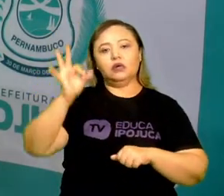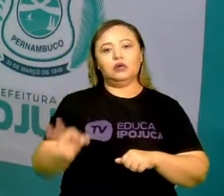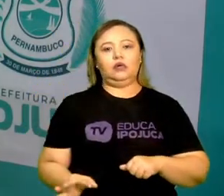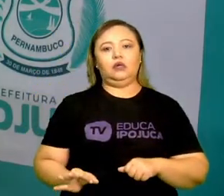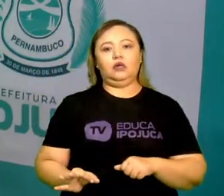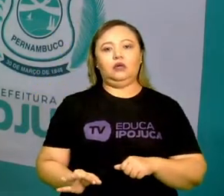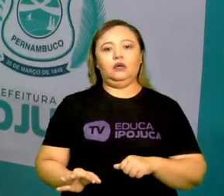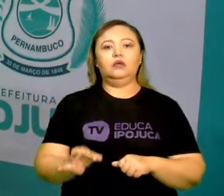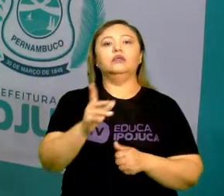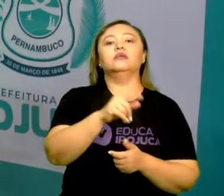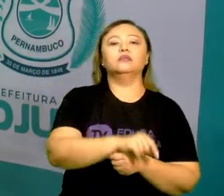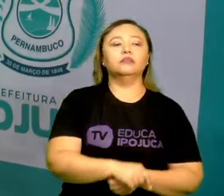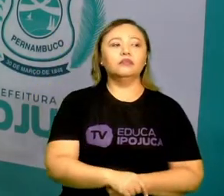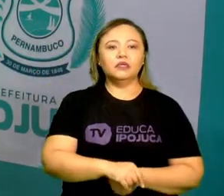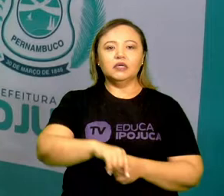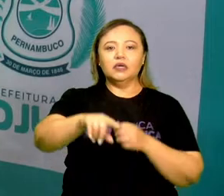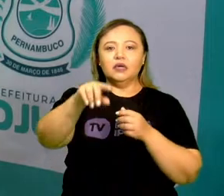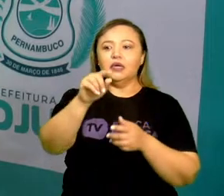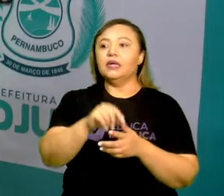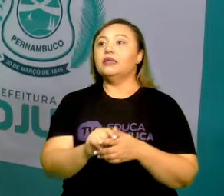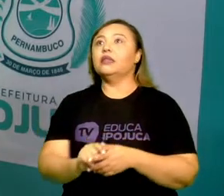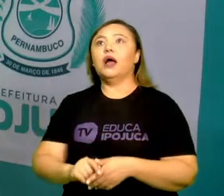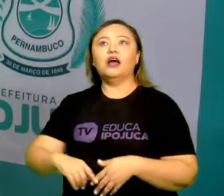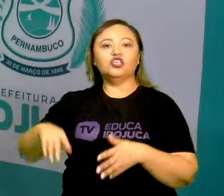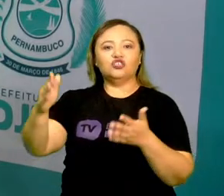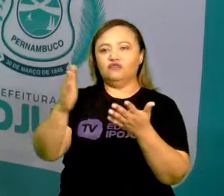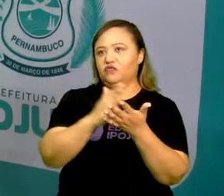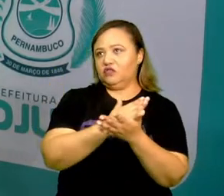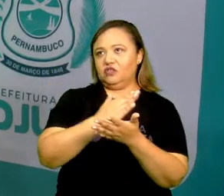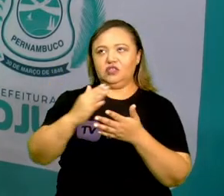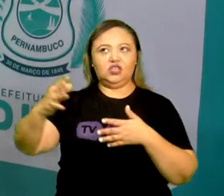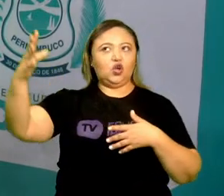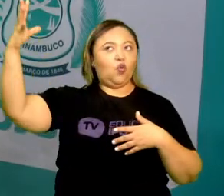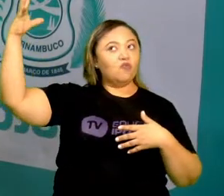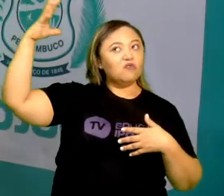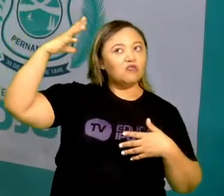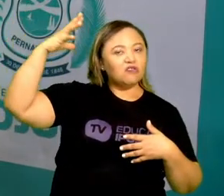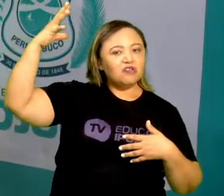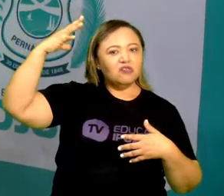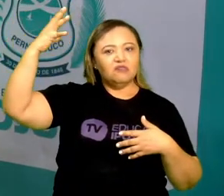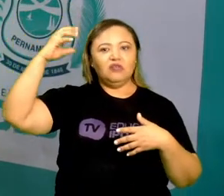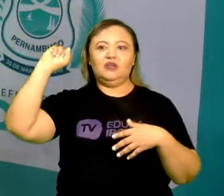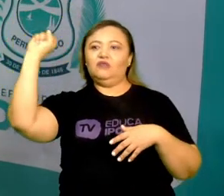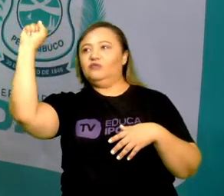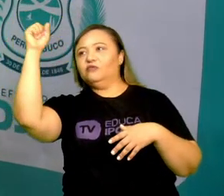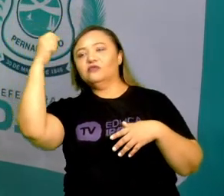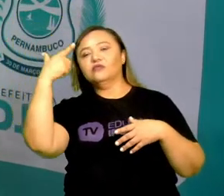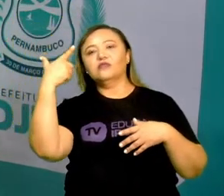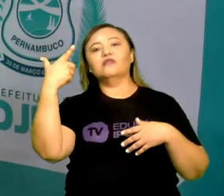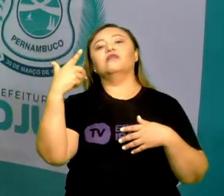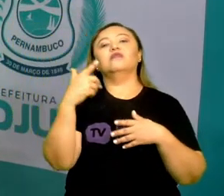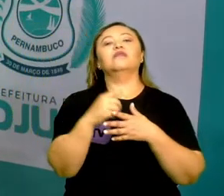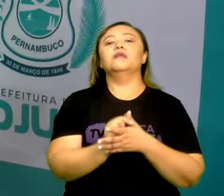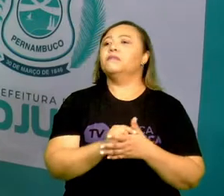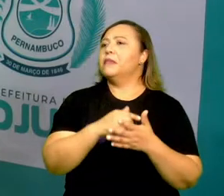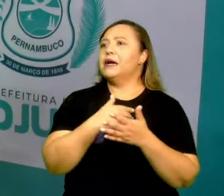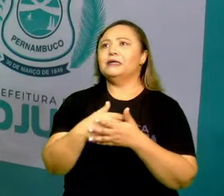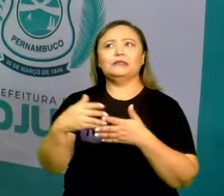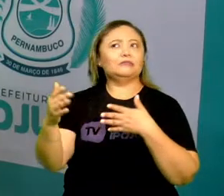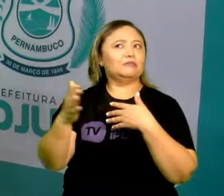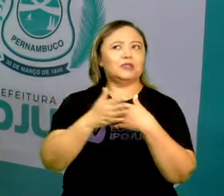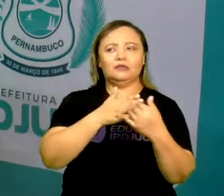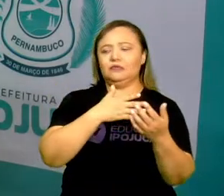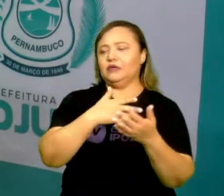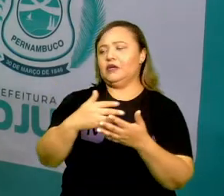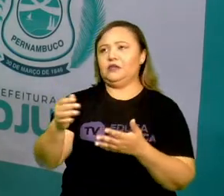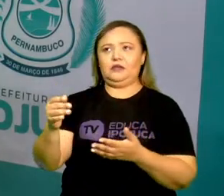Isso independente das condições climáticas, ou de qualquer hora, ou em qualquer lugar do planeta. Depende